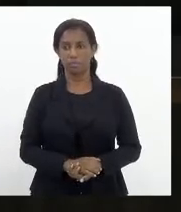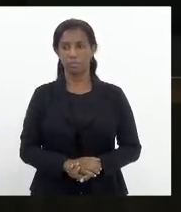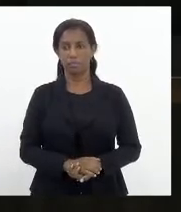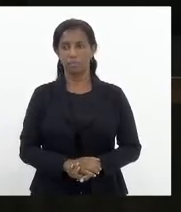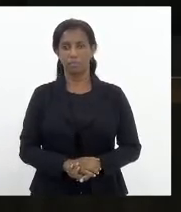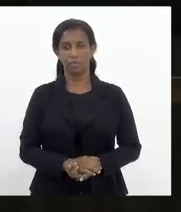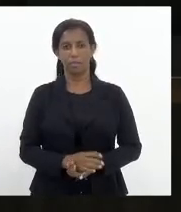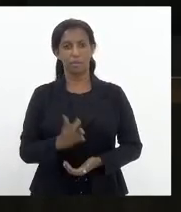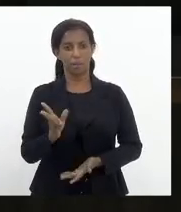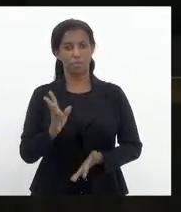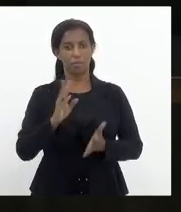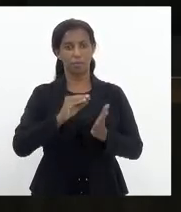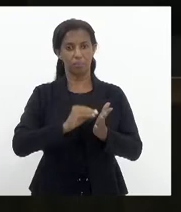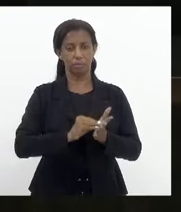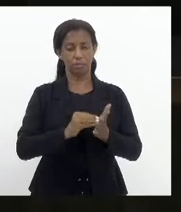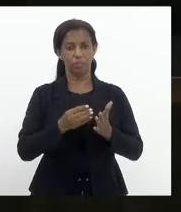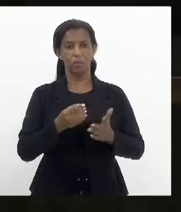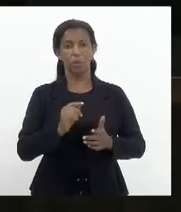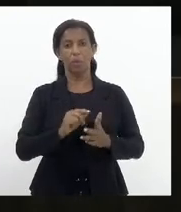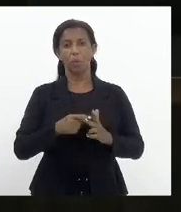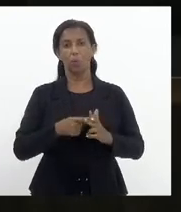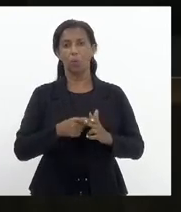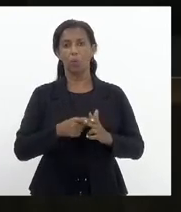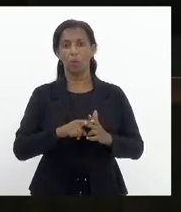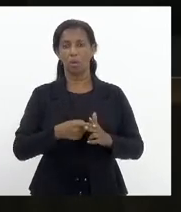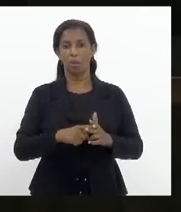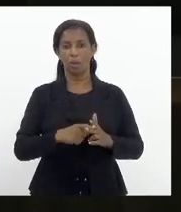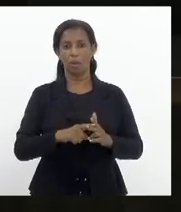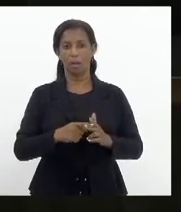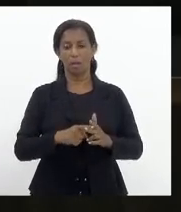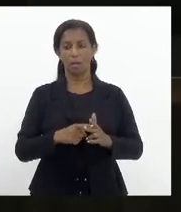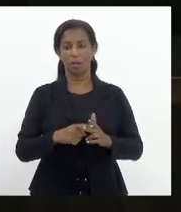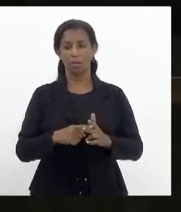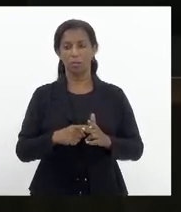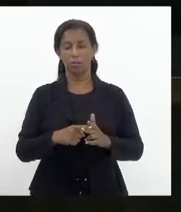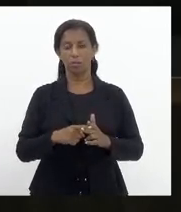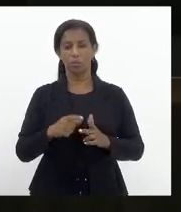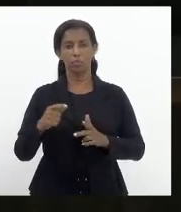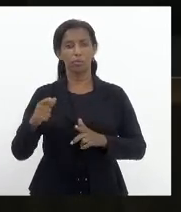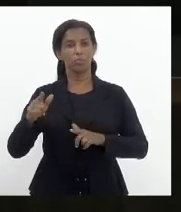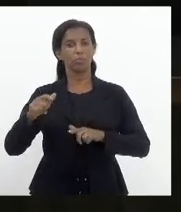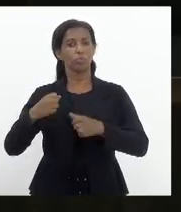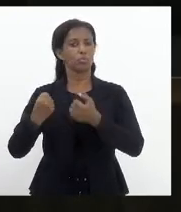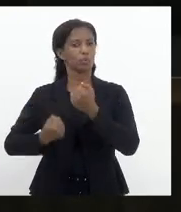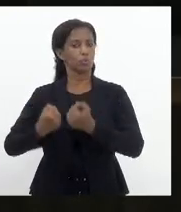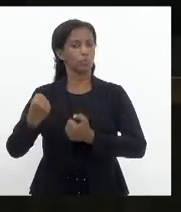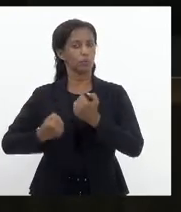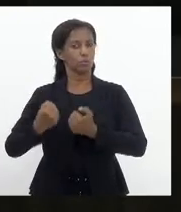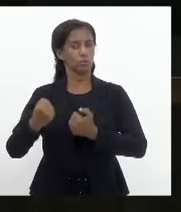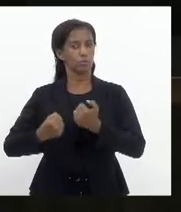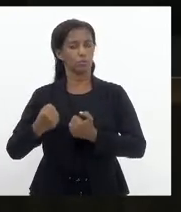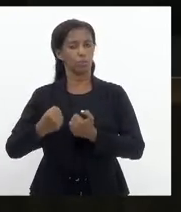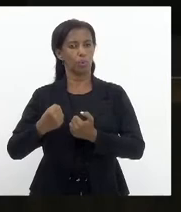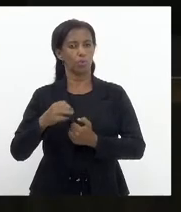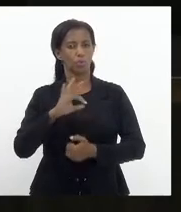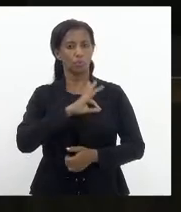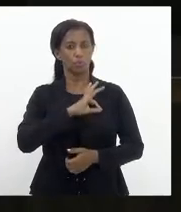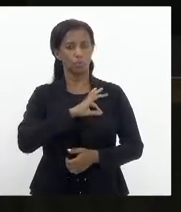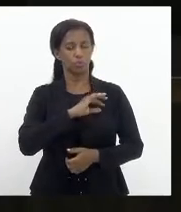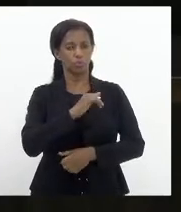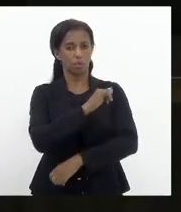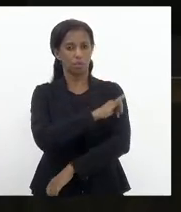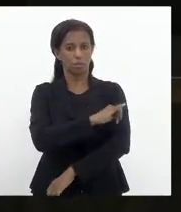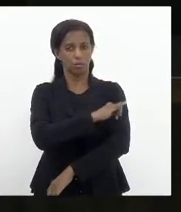fica instituído o reajuste dos auxílios de alimentação e transporte dos funcionários civis do Estado do Rio de Janeiro, pendente de pareceres das comissões de Constituição e